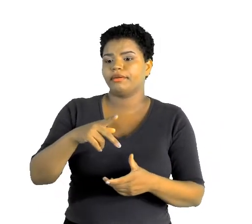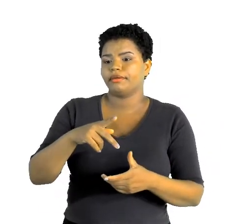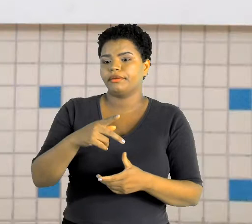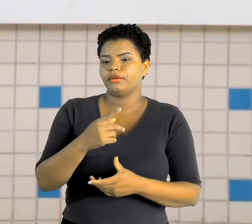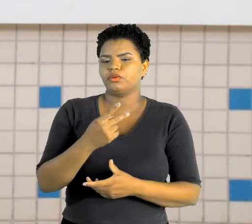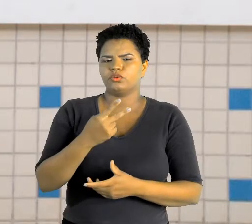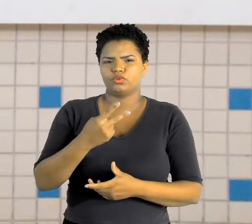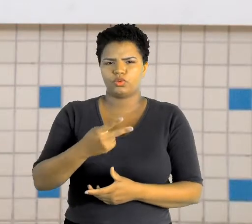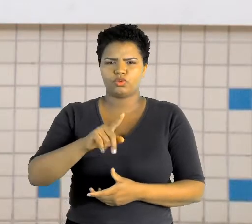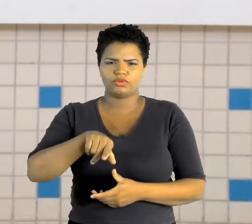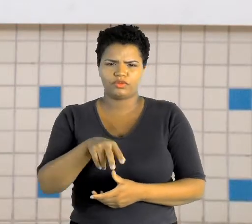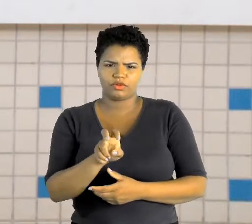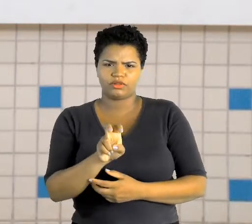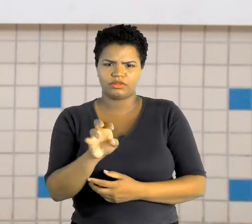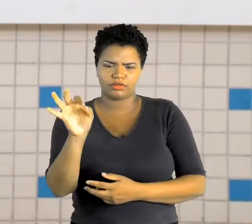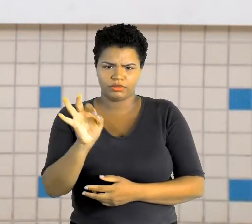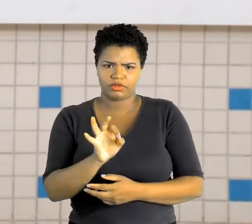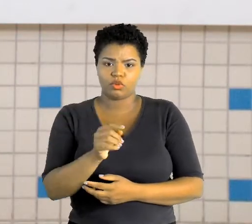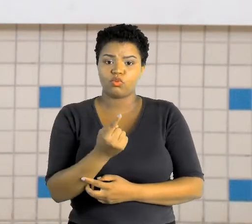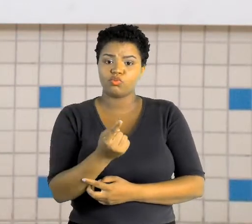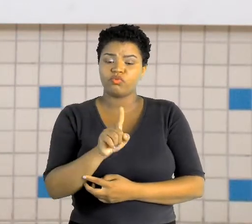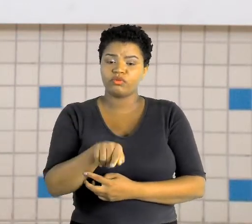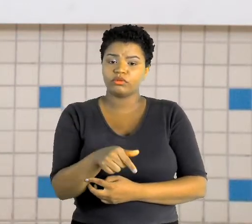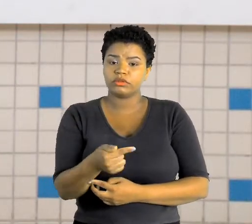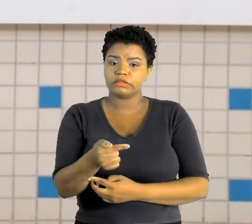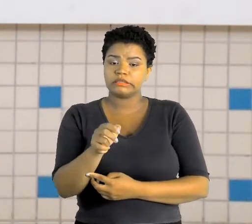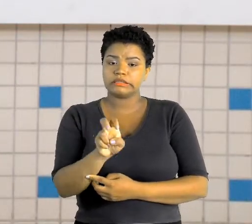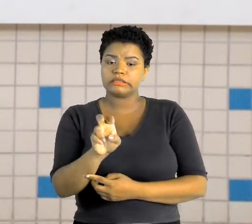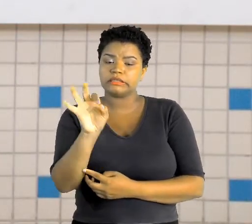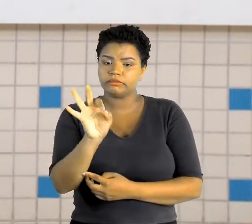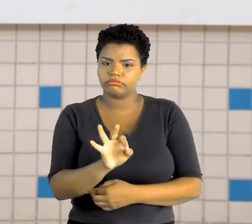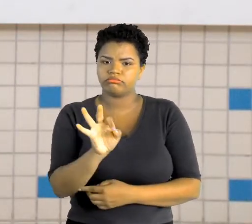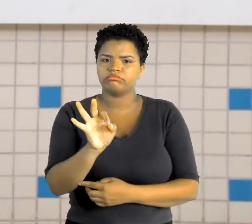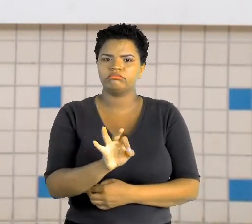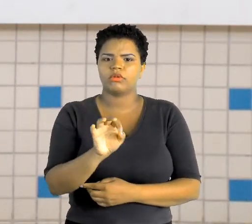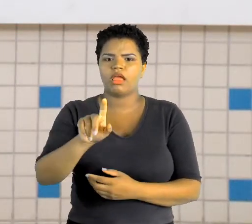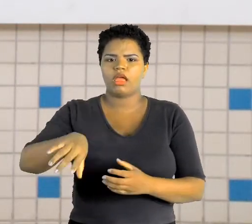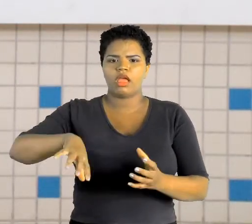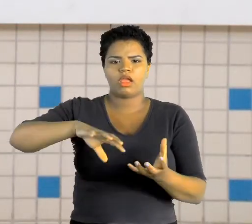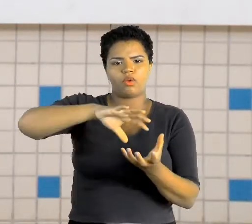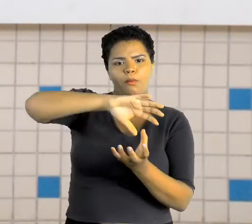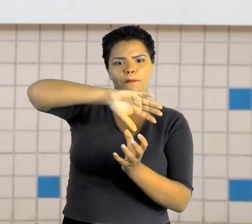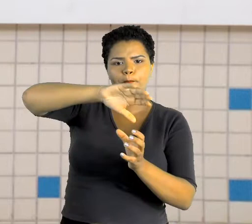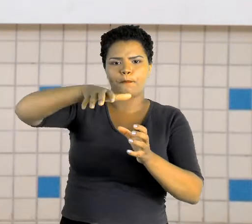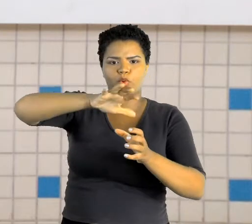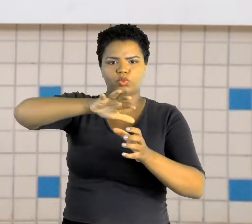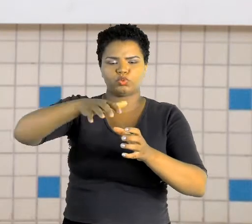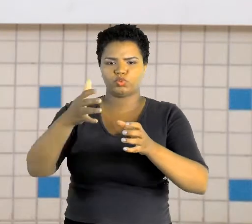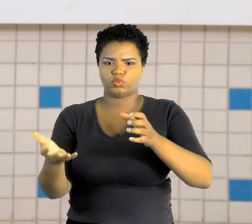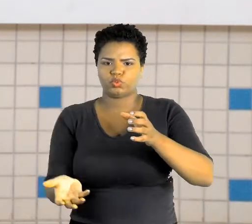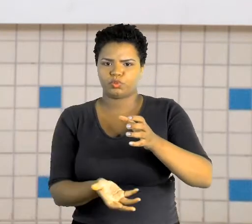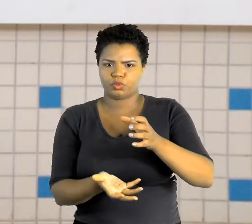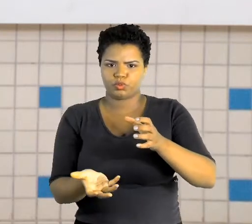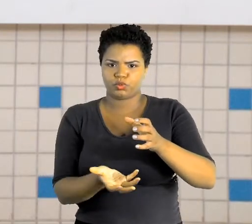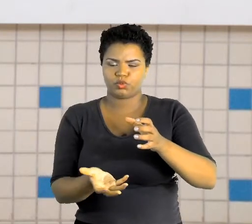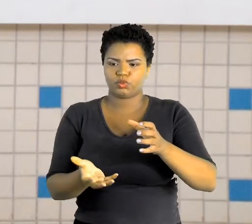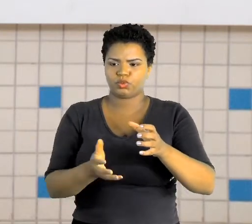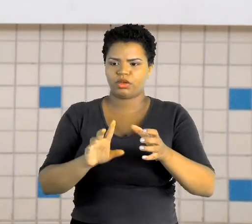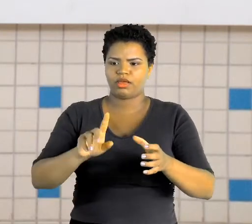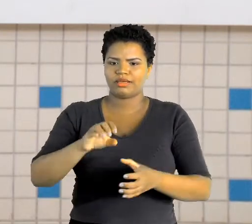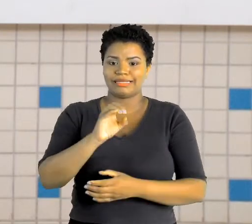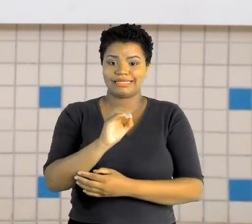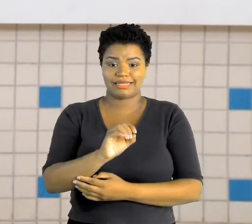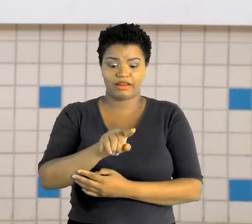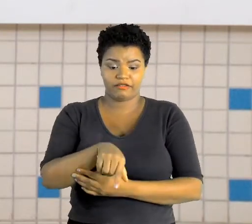,5%, 1,75% está no polo norte e no polo sul. E sobam apenas 0